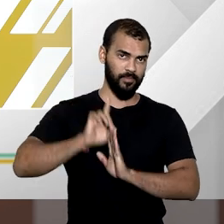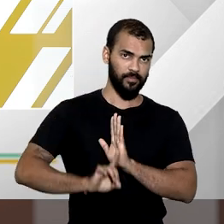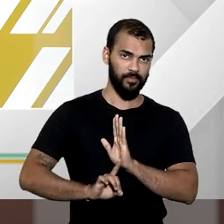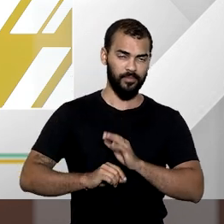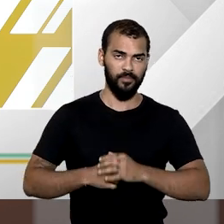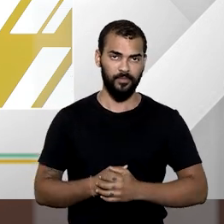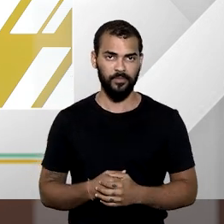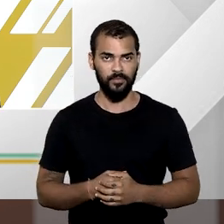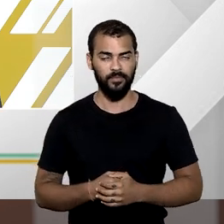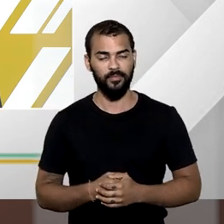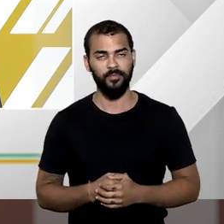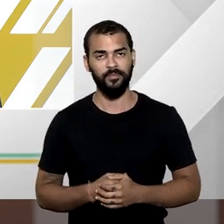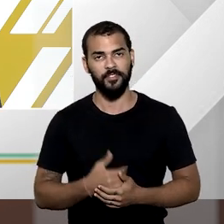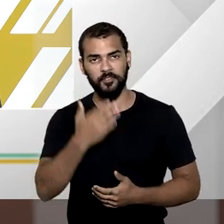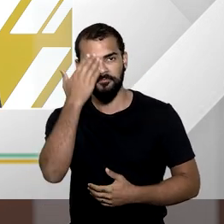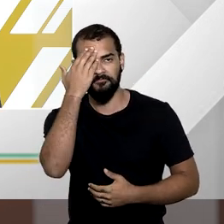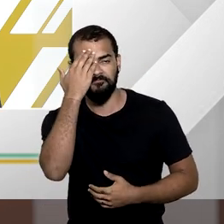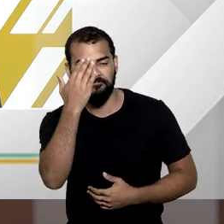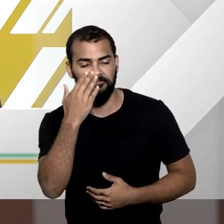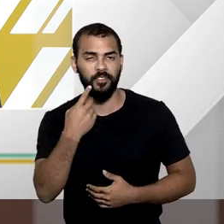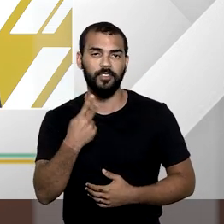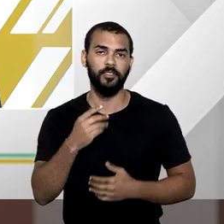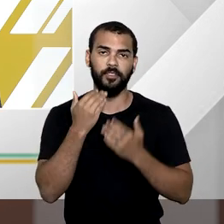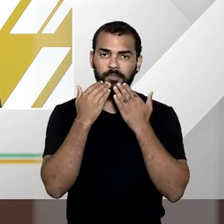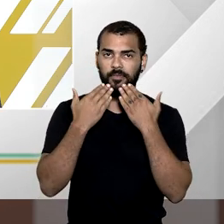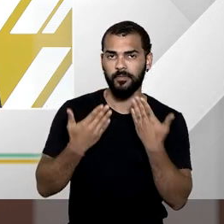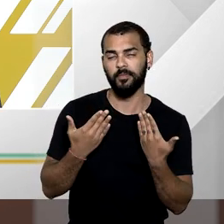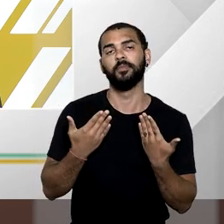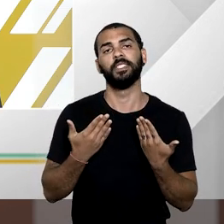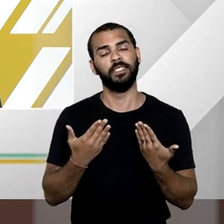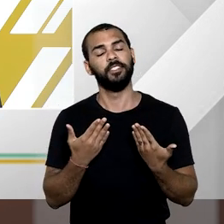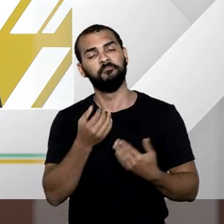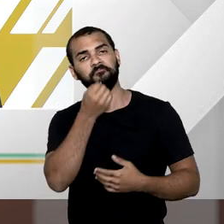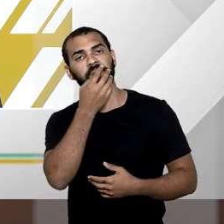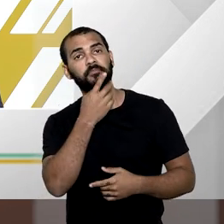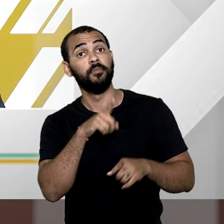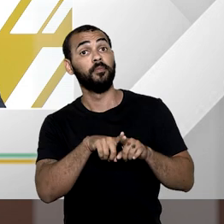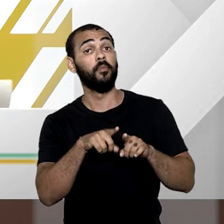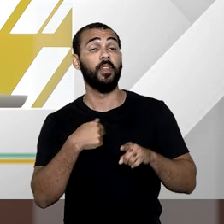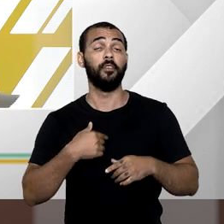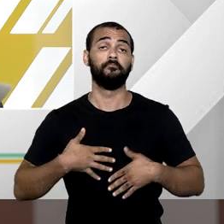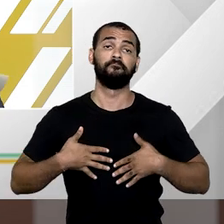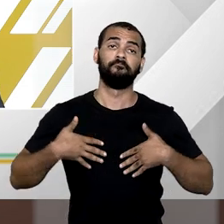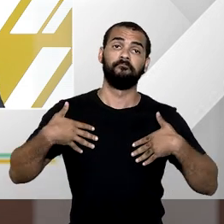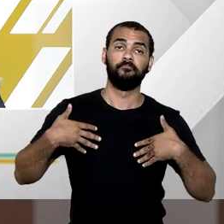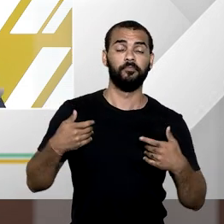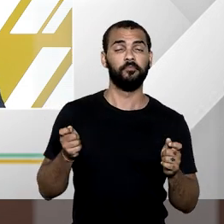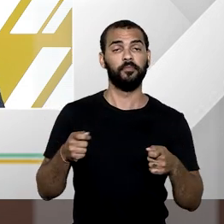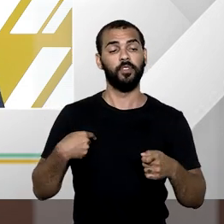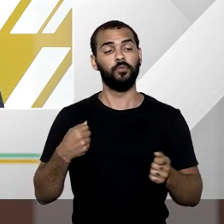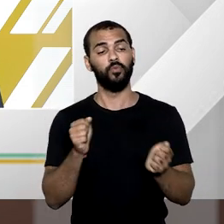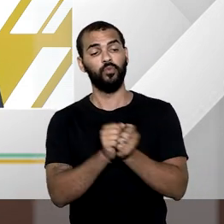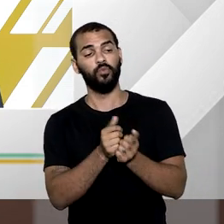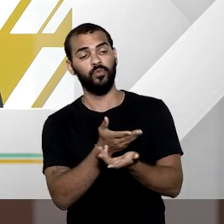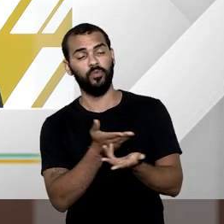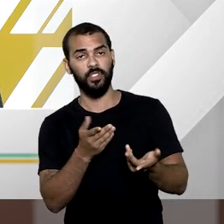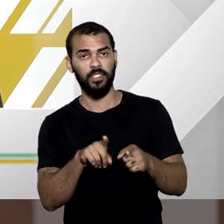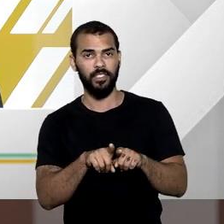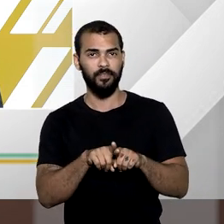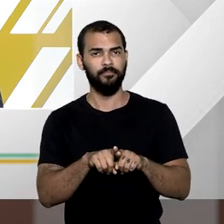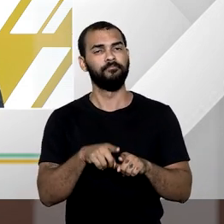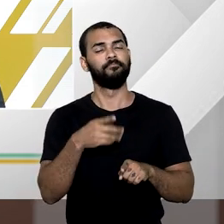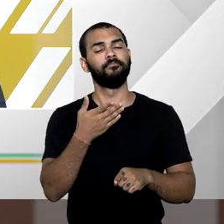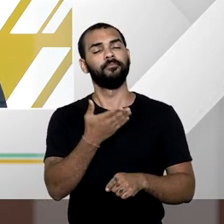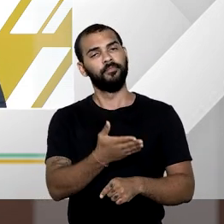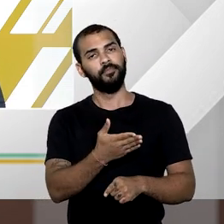Tiago, muito obrigado pela apresentação generosa. É uma honra estar ao seu lado e ao lado da Samanta, participando de um